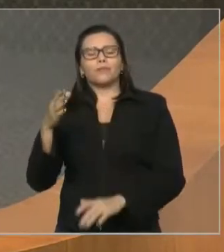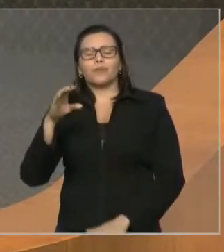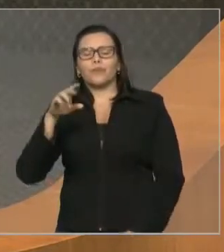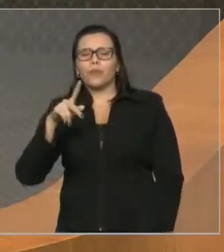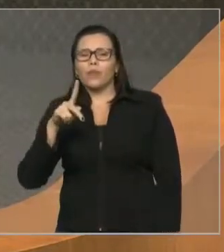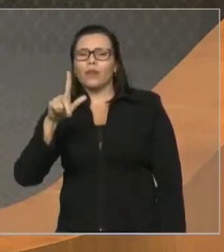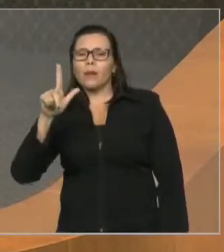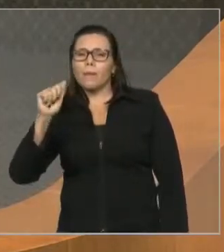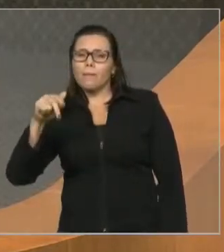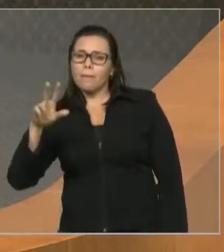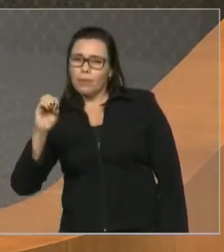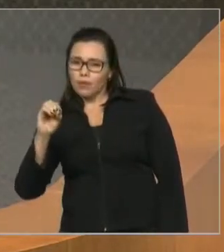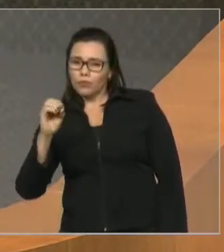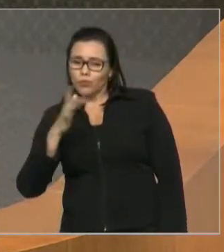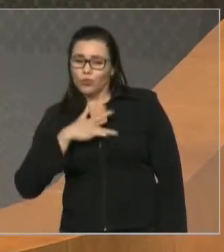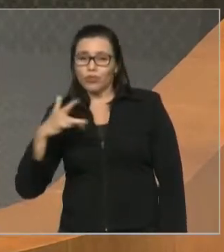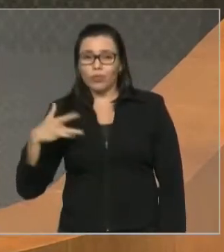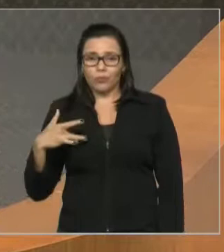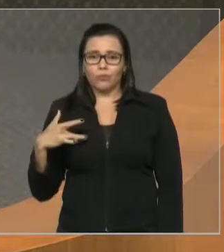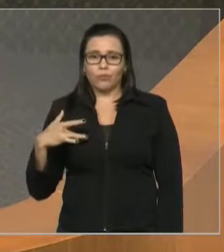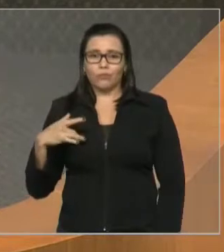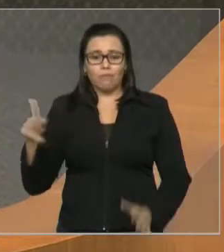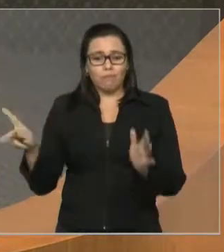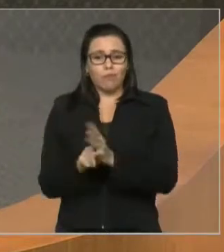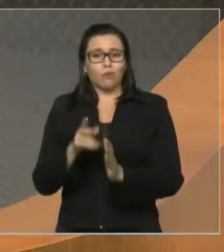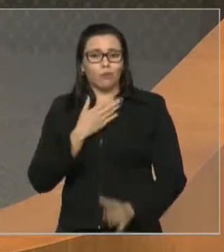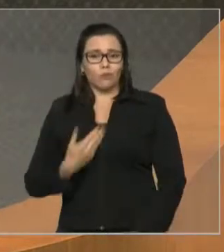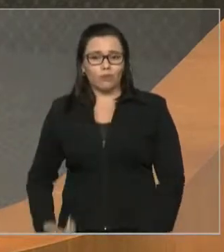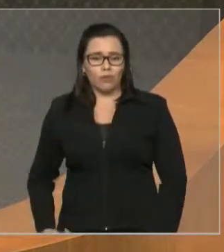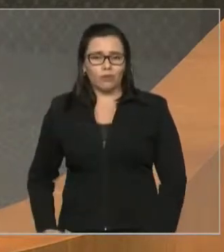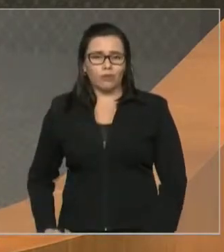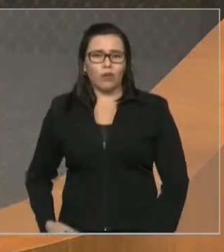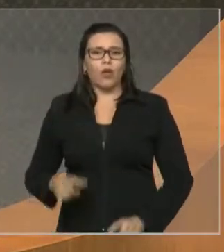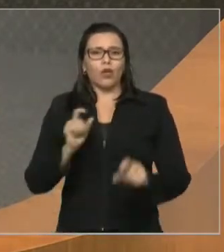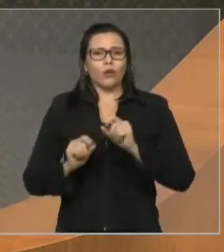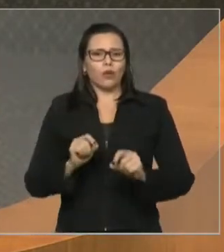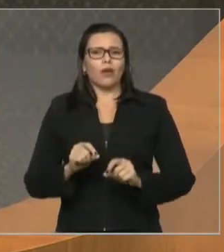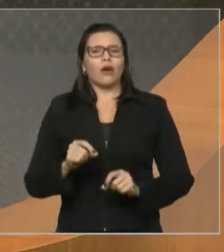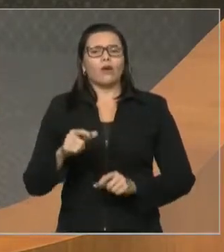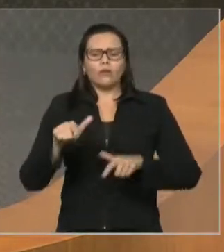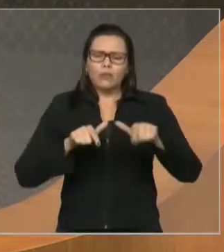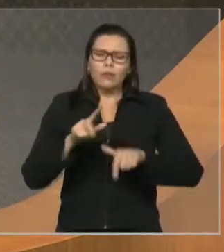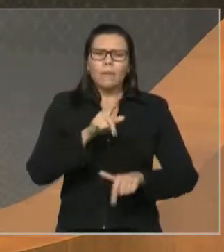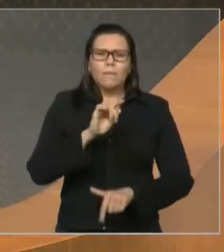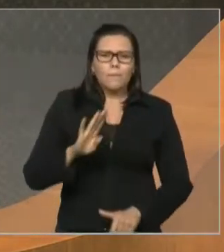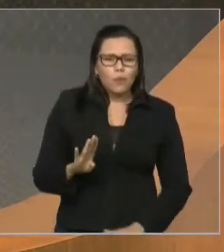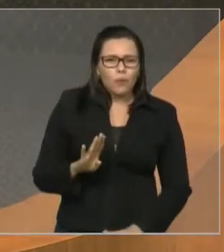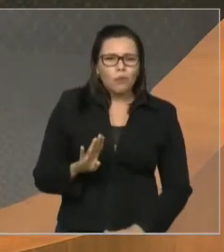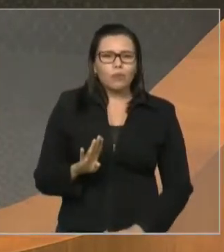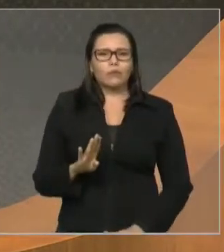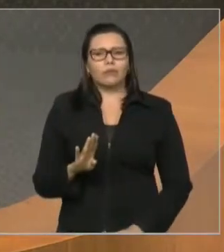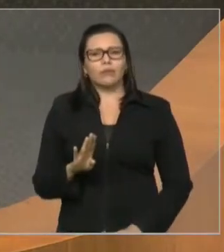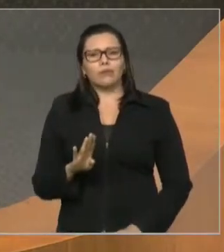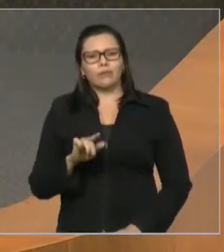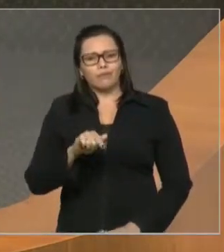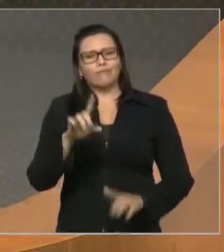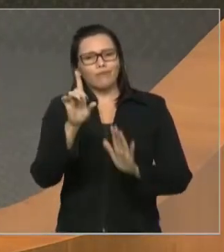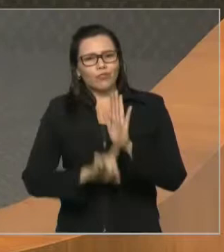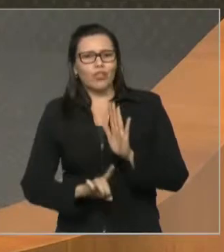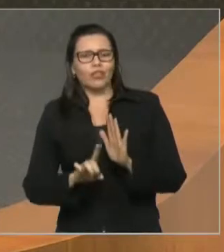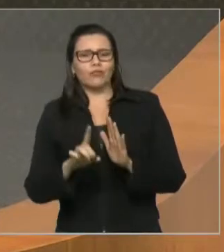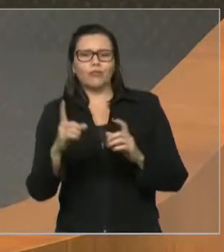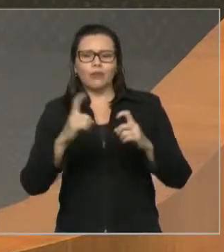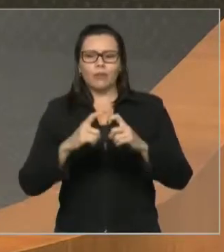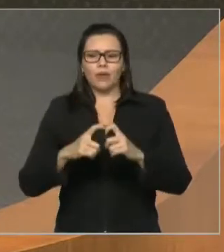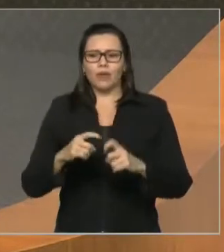pequeno, para que você possa ter o direito a ter um médico. E vocês sabem o que ele quer comprar com o dinheiro do FUNBEM? O